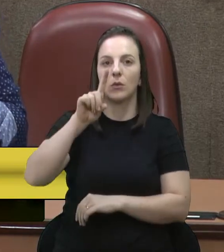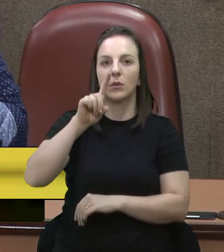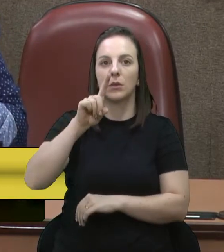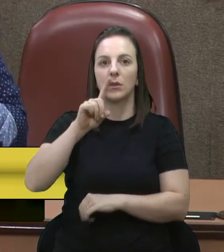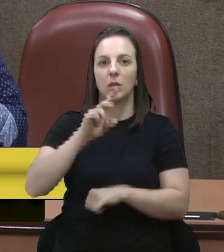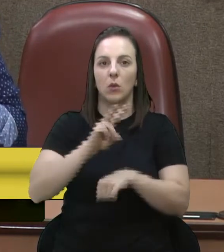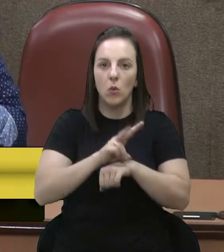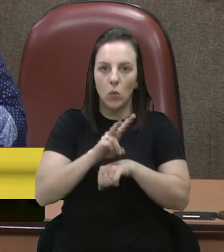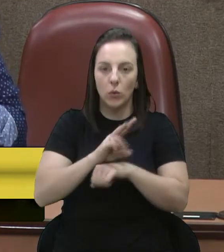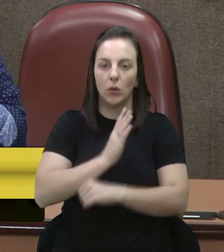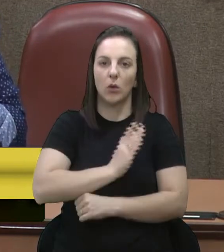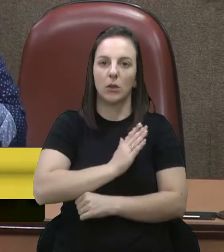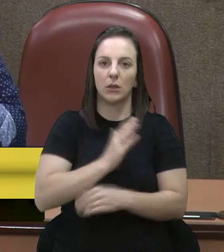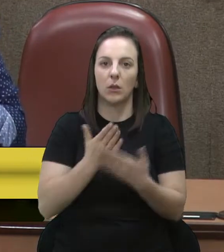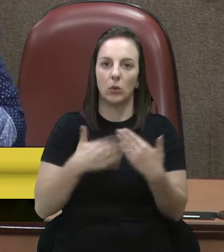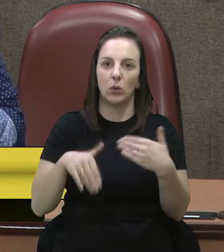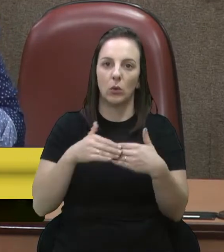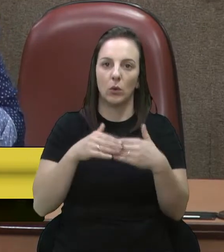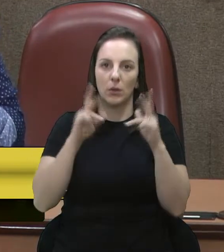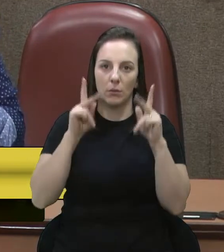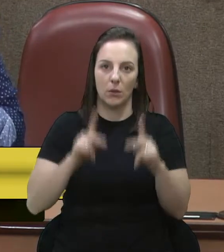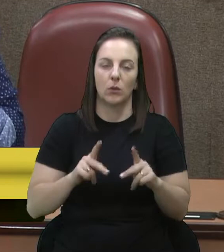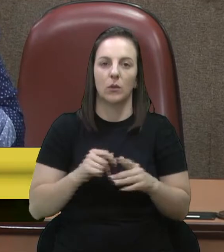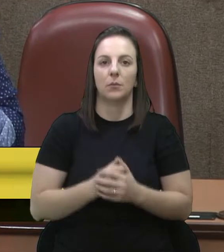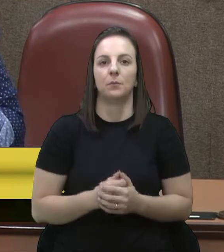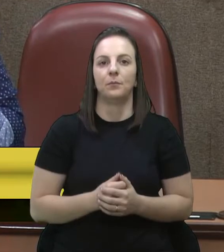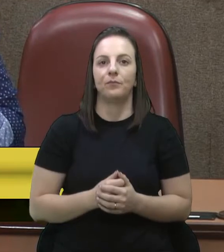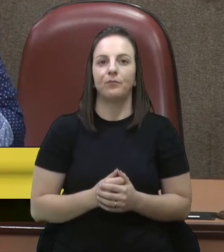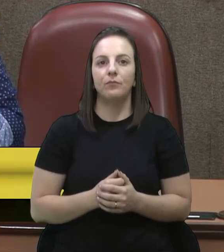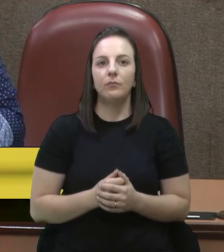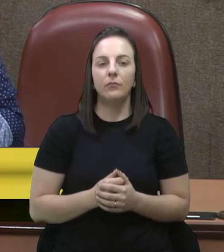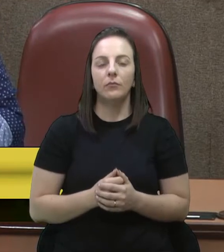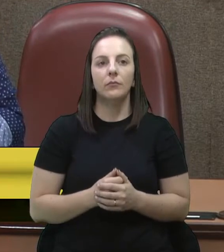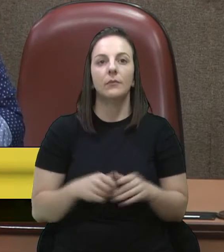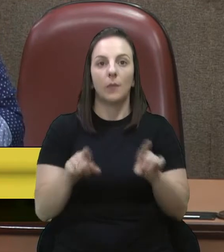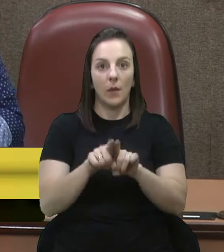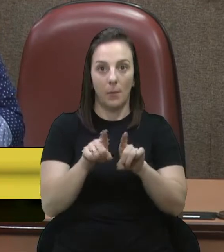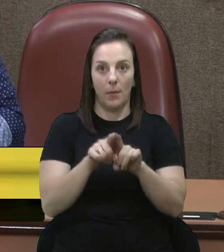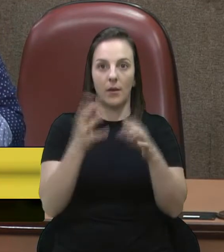Também gostaríamos de fazer um voto aqui de congratulação